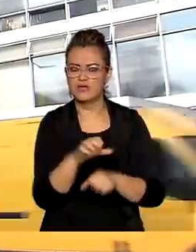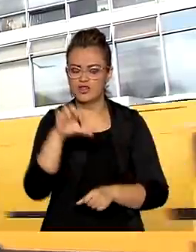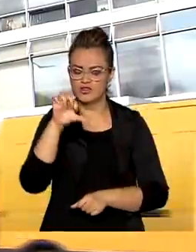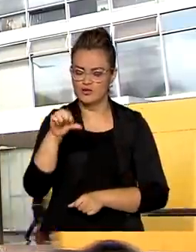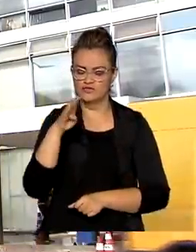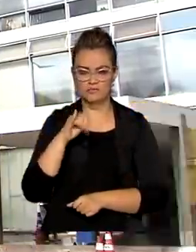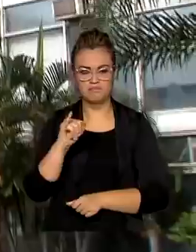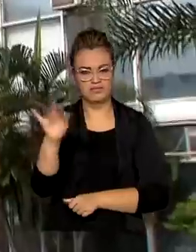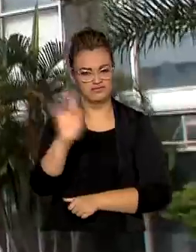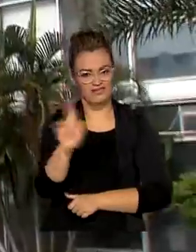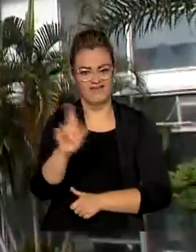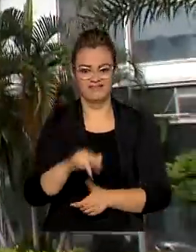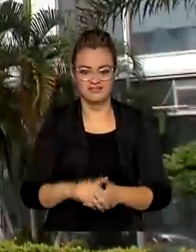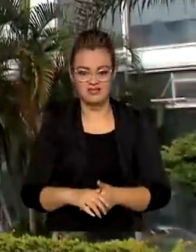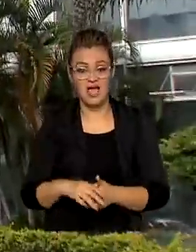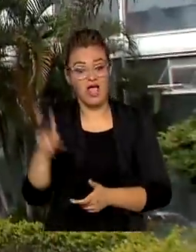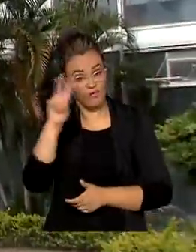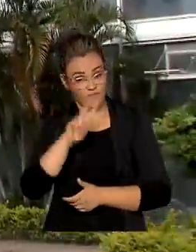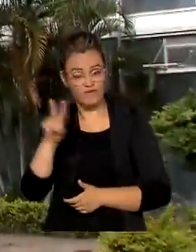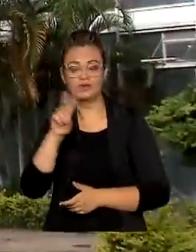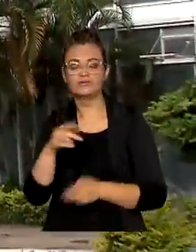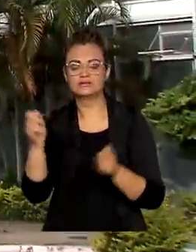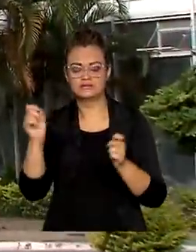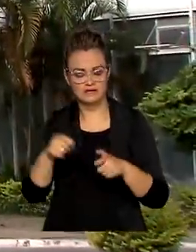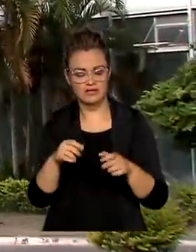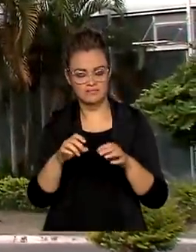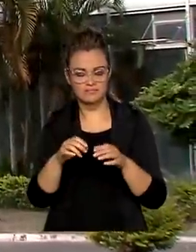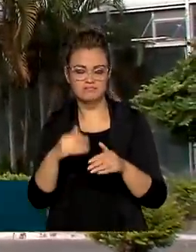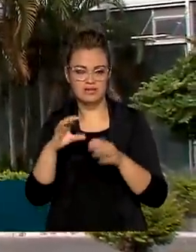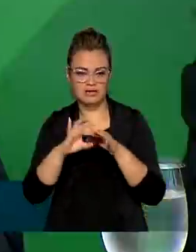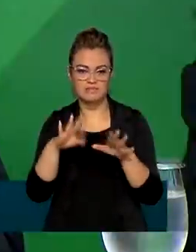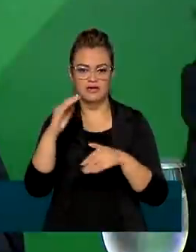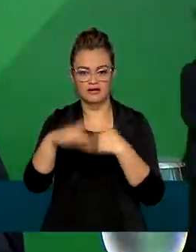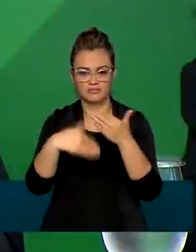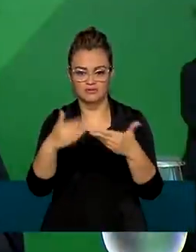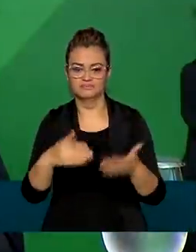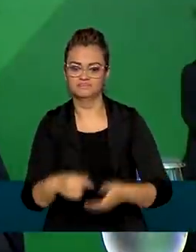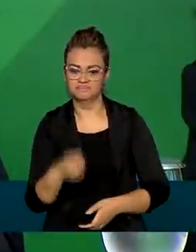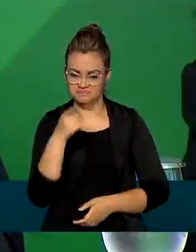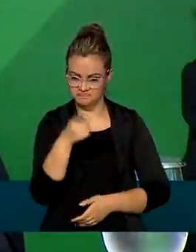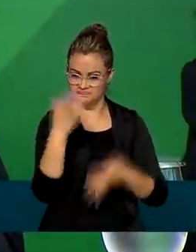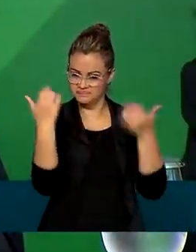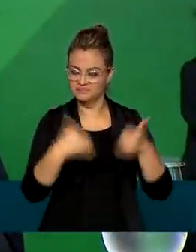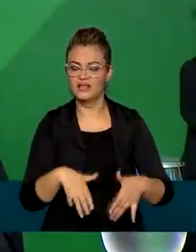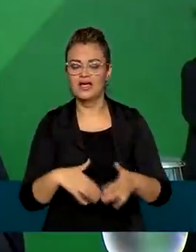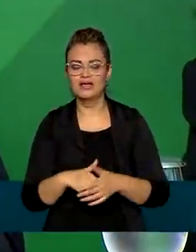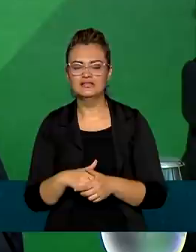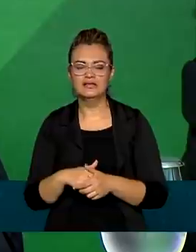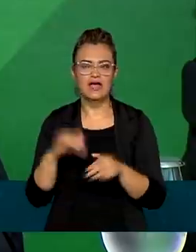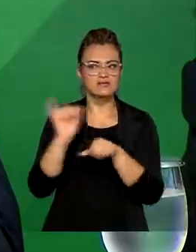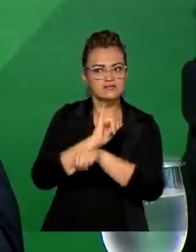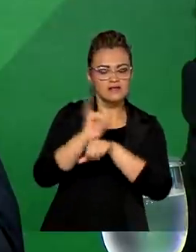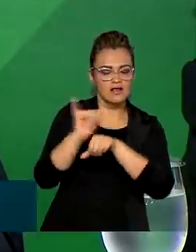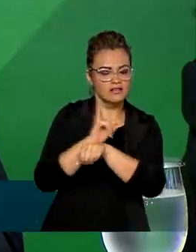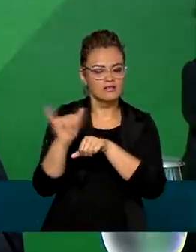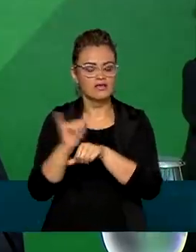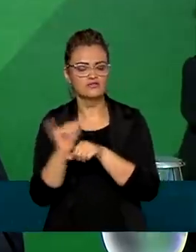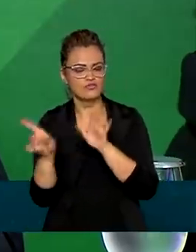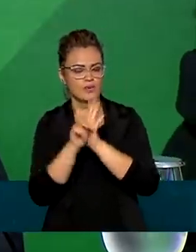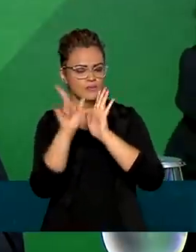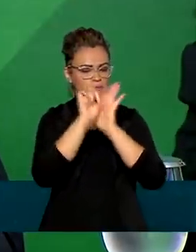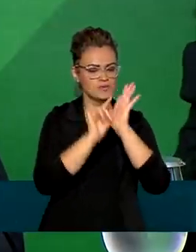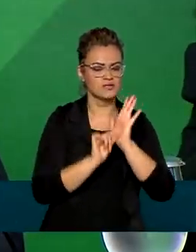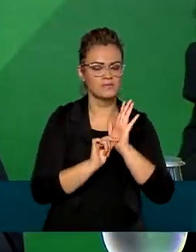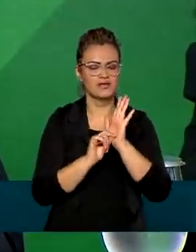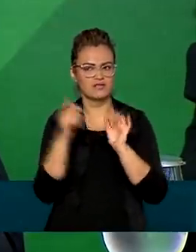bilhões de reais, valor que pode ser destravado ao longo do ano. Conforme a dinâmica orçamentária